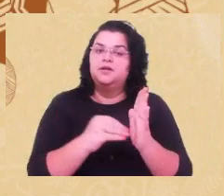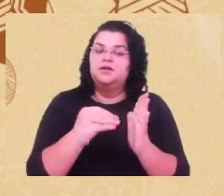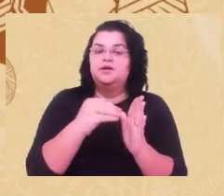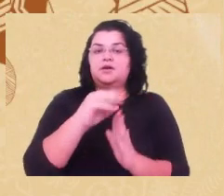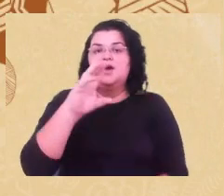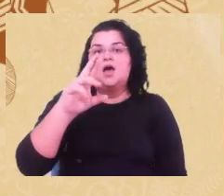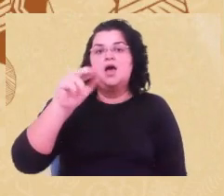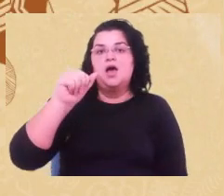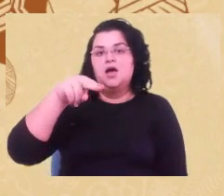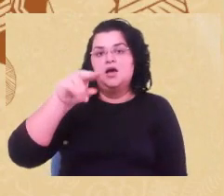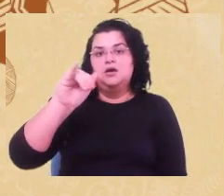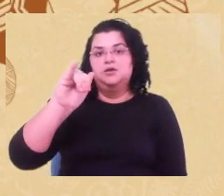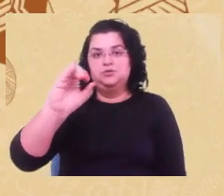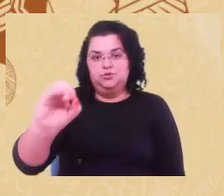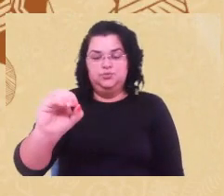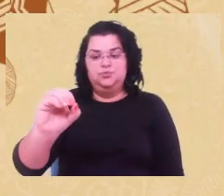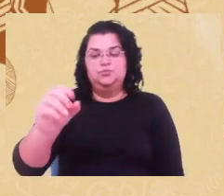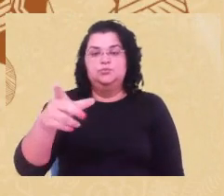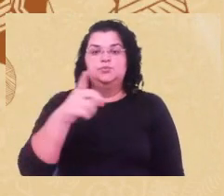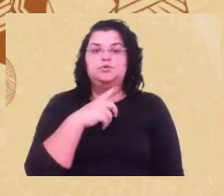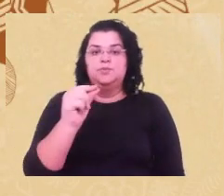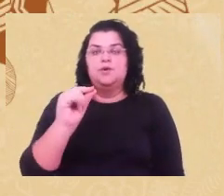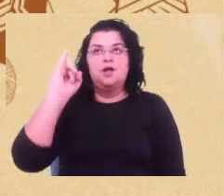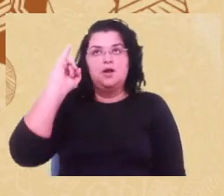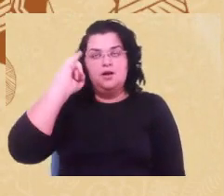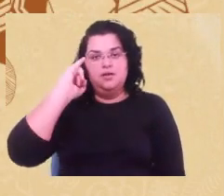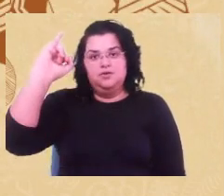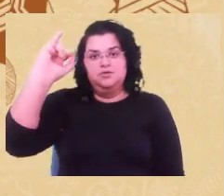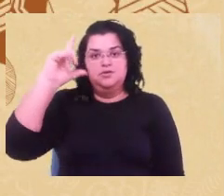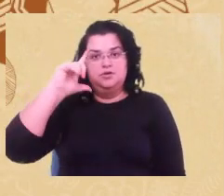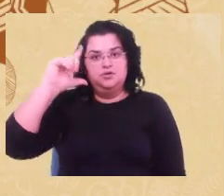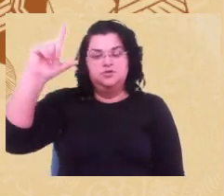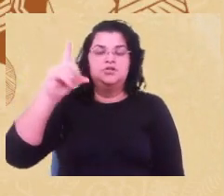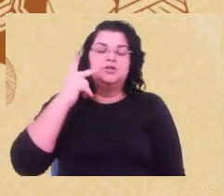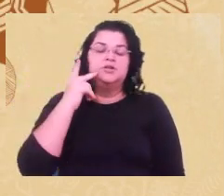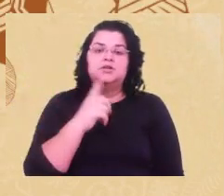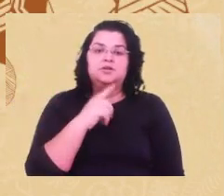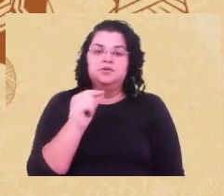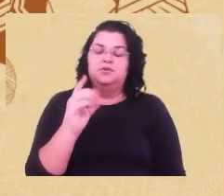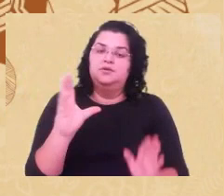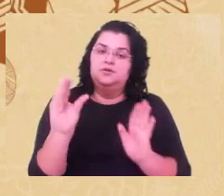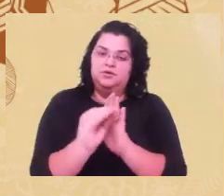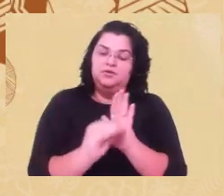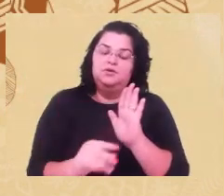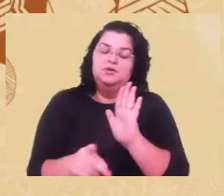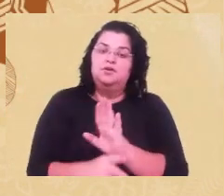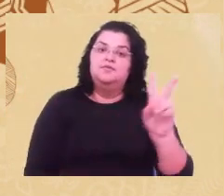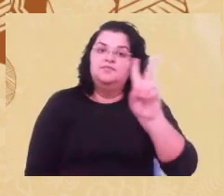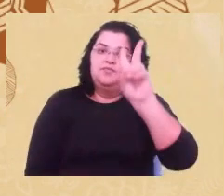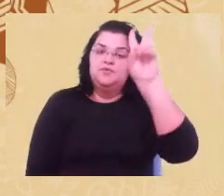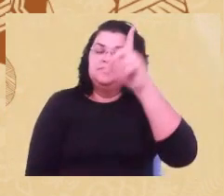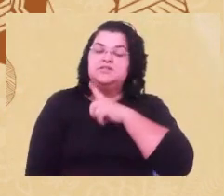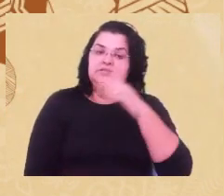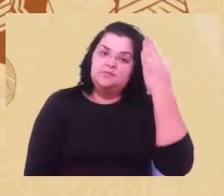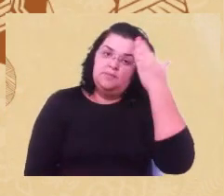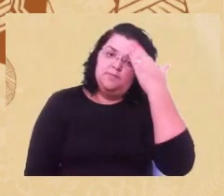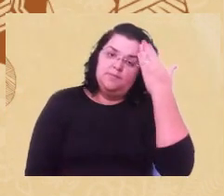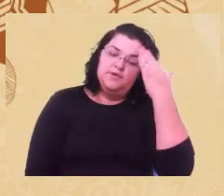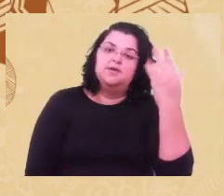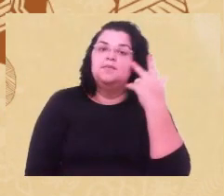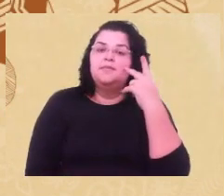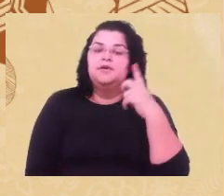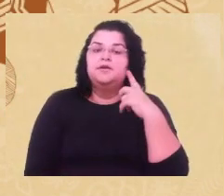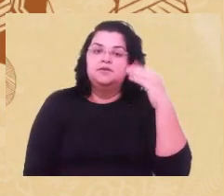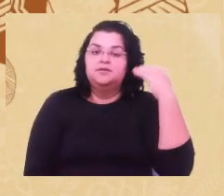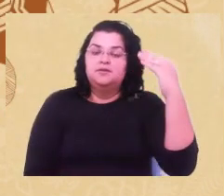há uma lógica que hierarquiza e aí hipervaloriza determinado saber e também inferioriza